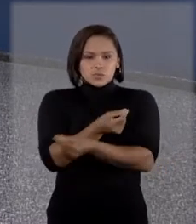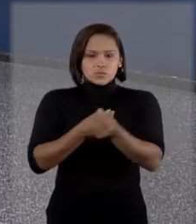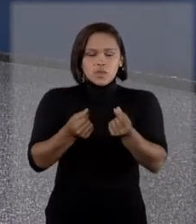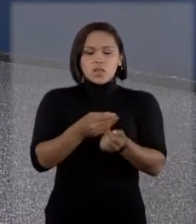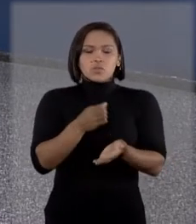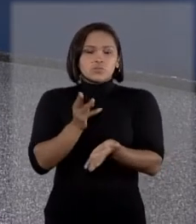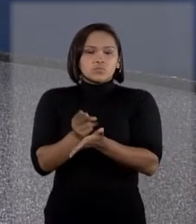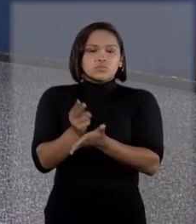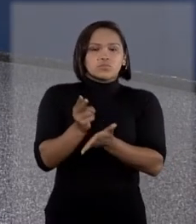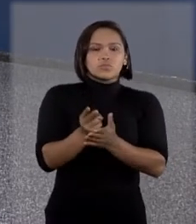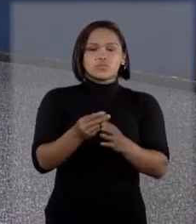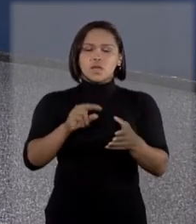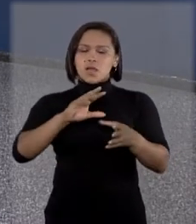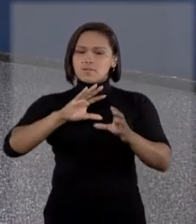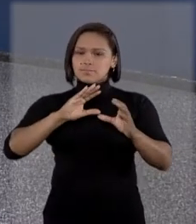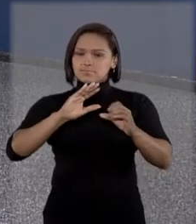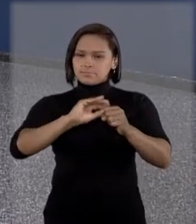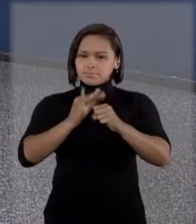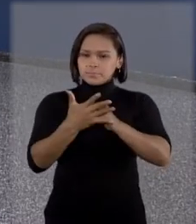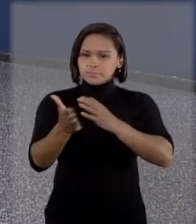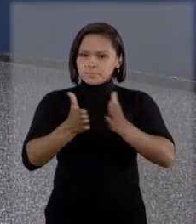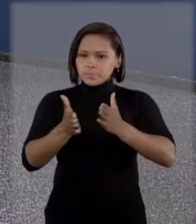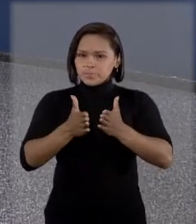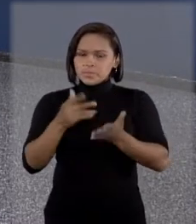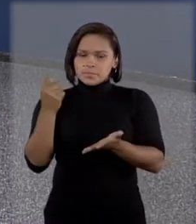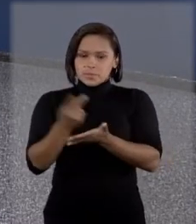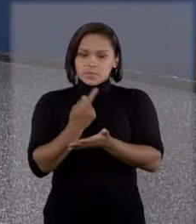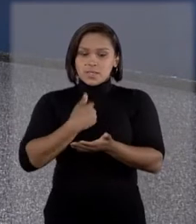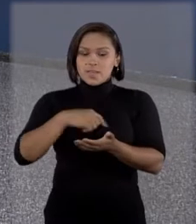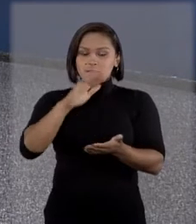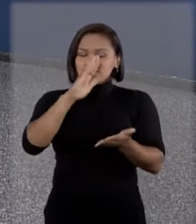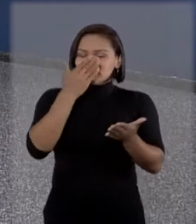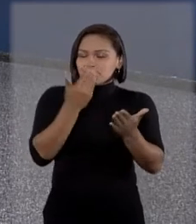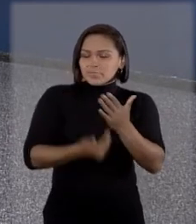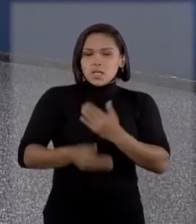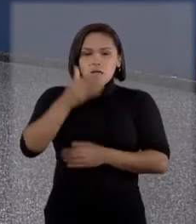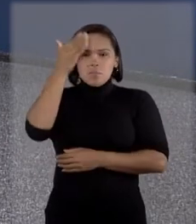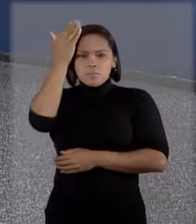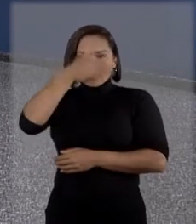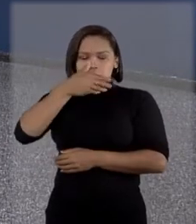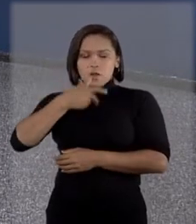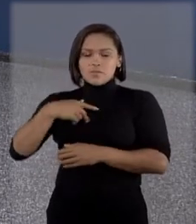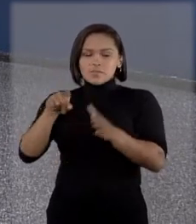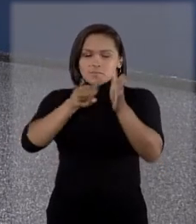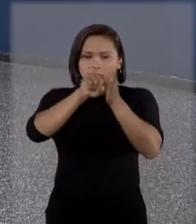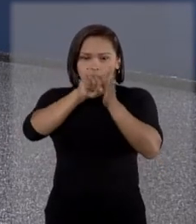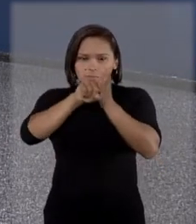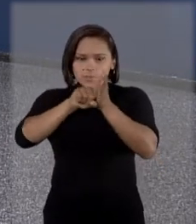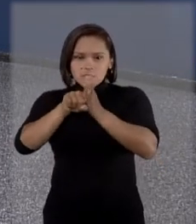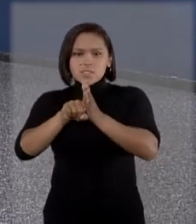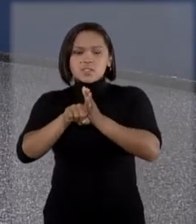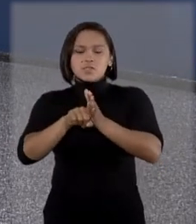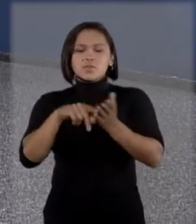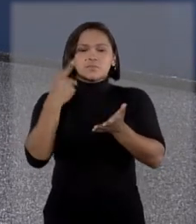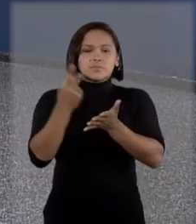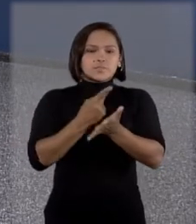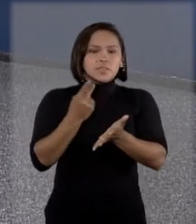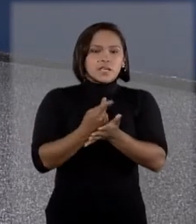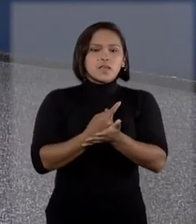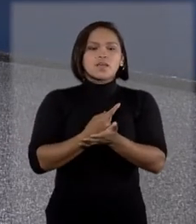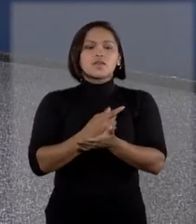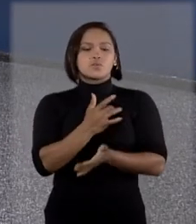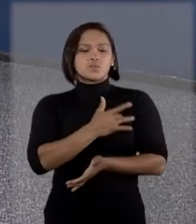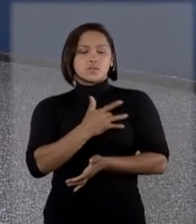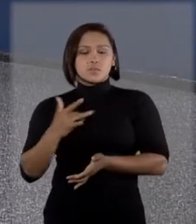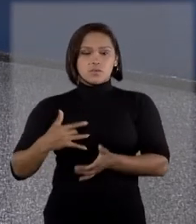a pandemia, os ministros da quinta turma invalidaram provas obtidas em investigação sobre irregularidades na